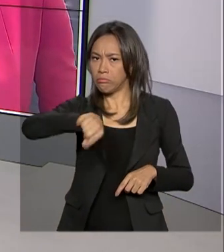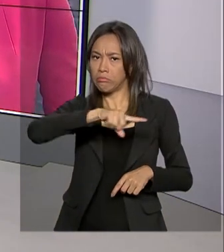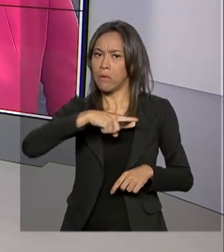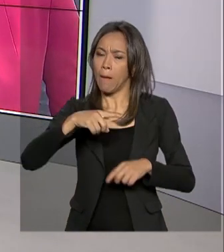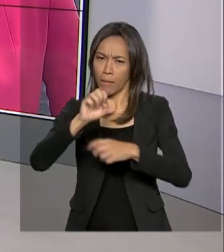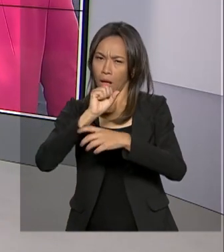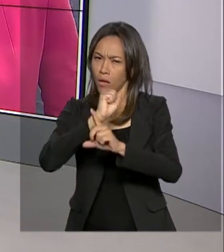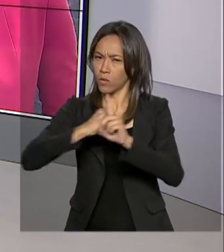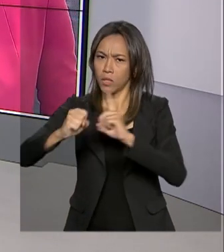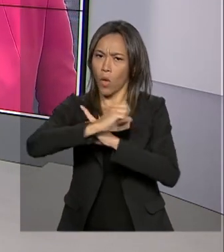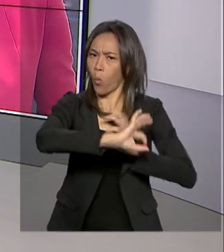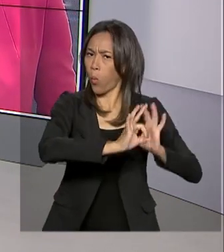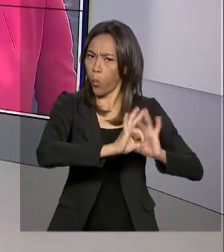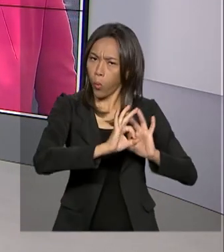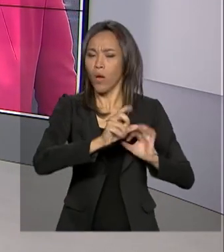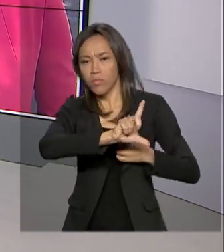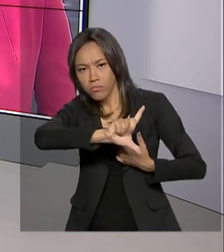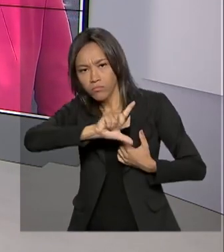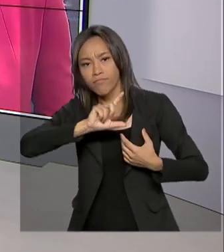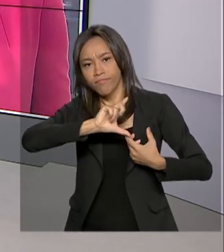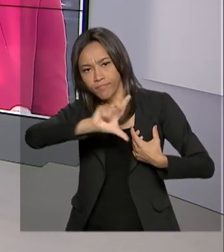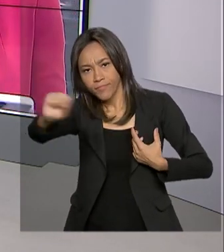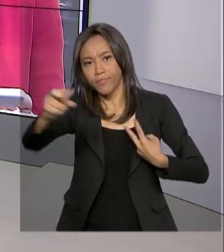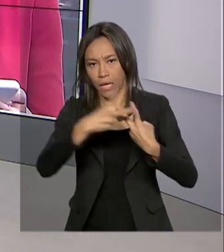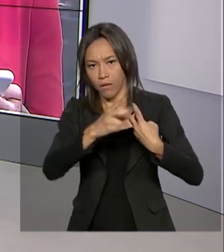volto com você. Obrigada, Selma, pelas suas informações.